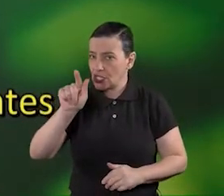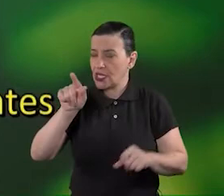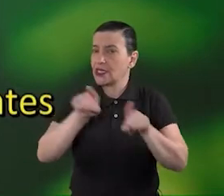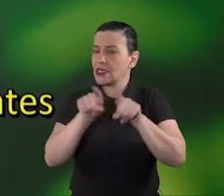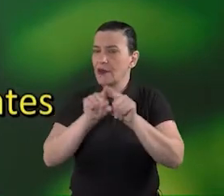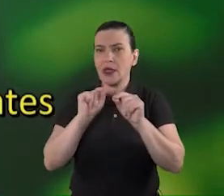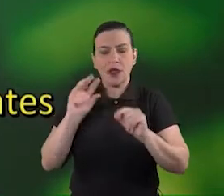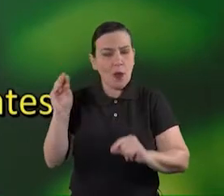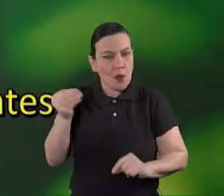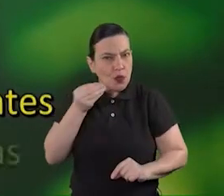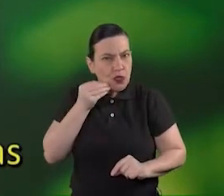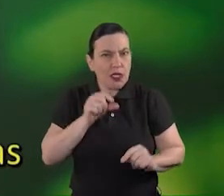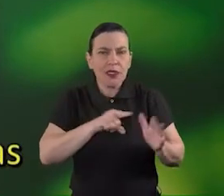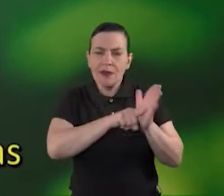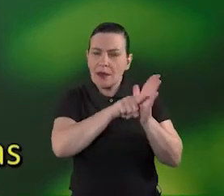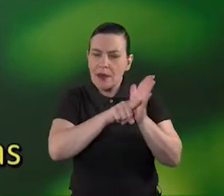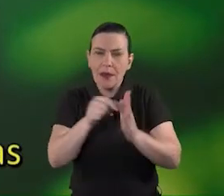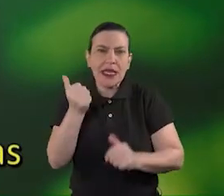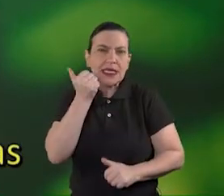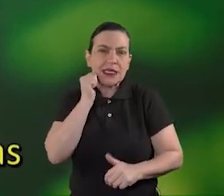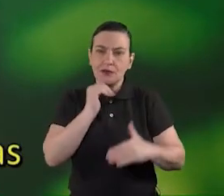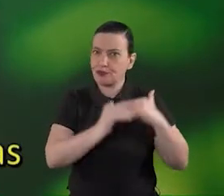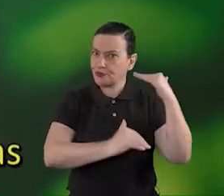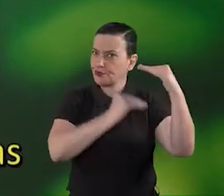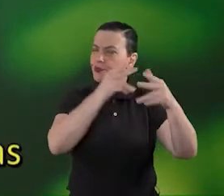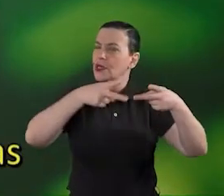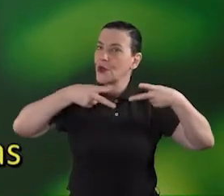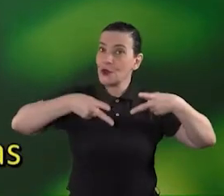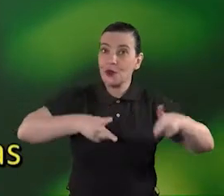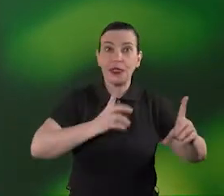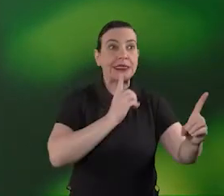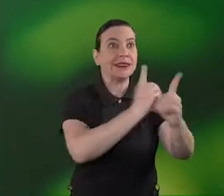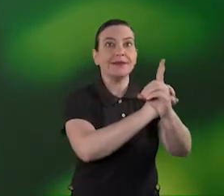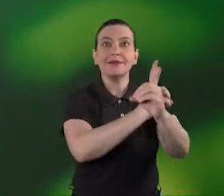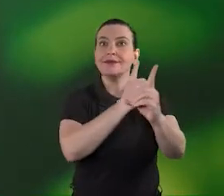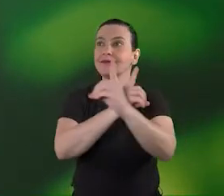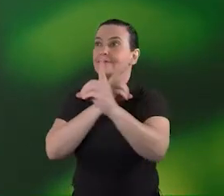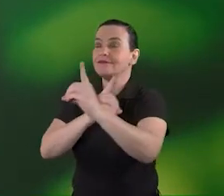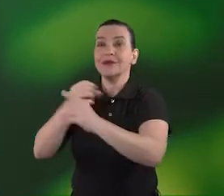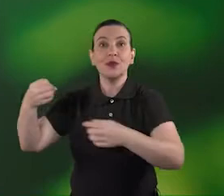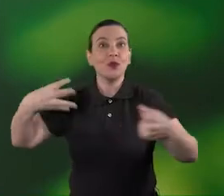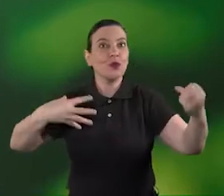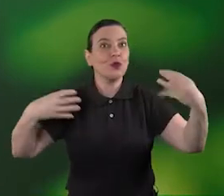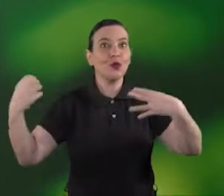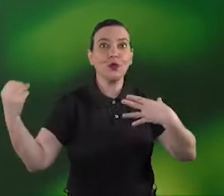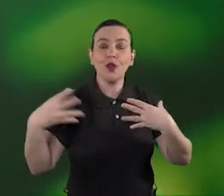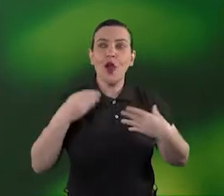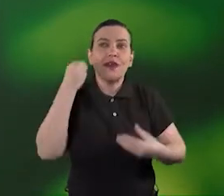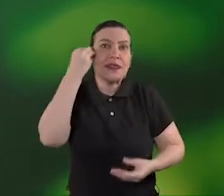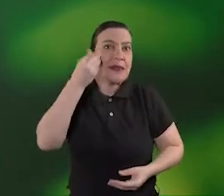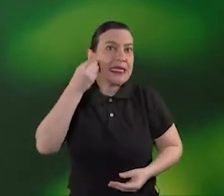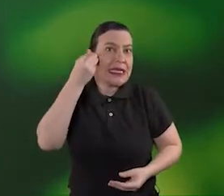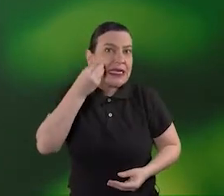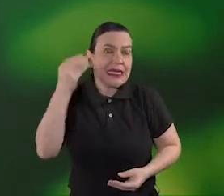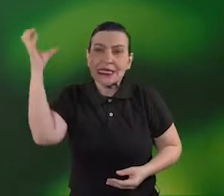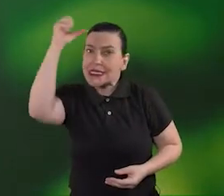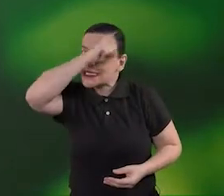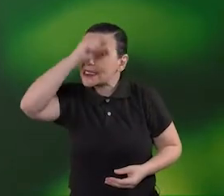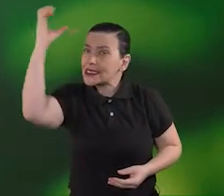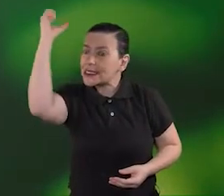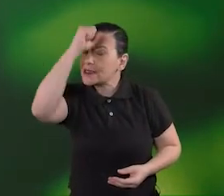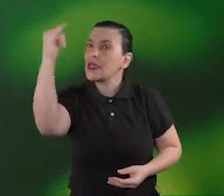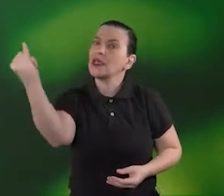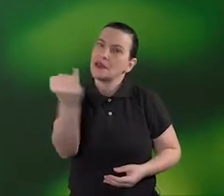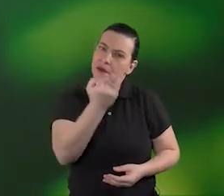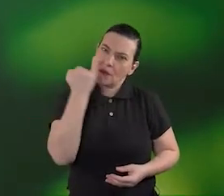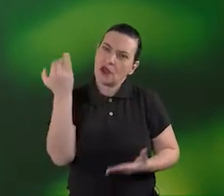sempre crescentes de pesquisa científica continuamos descobrindo novas coisas e ganhando experiência sempre considerando